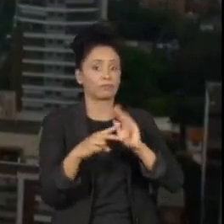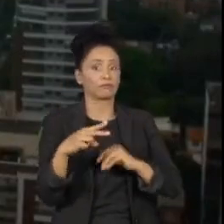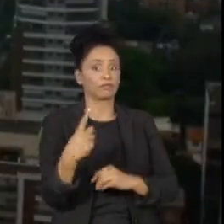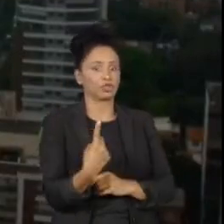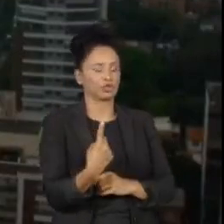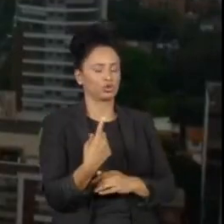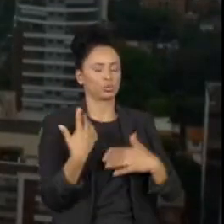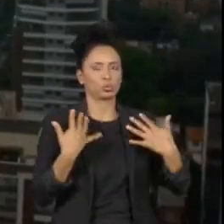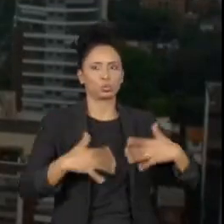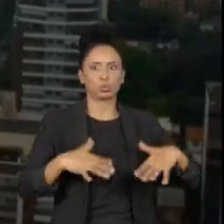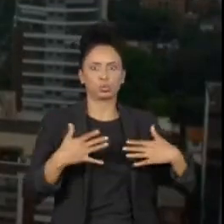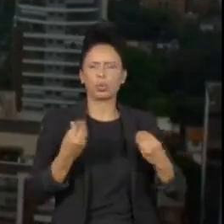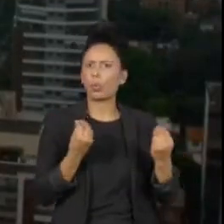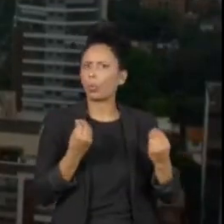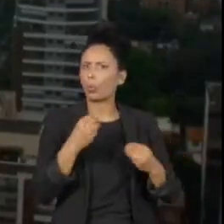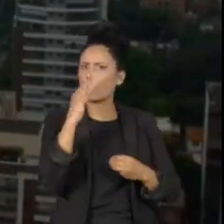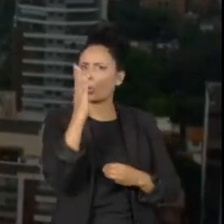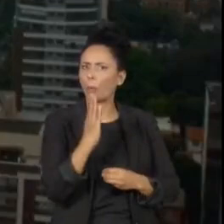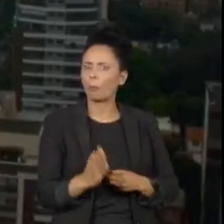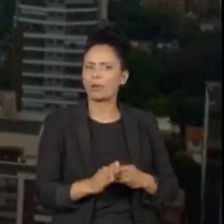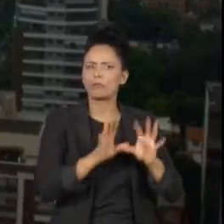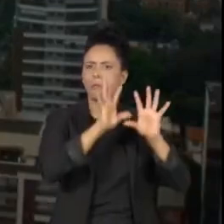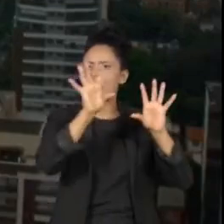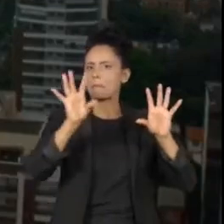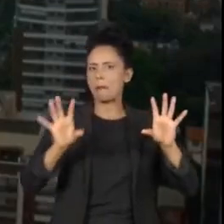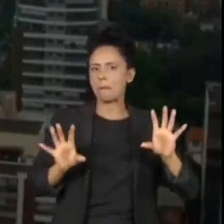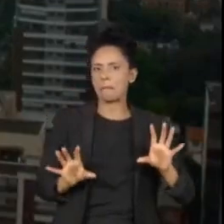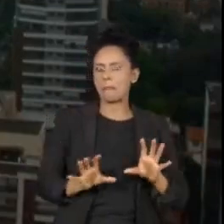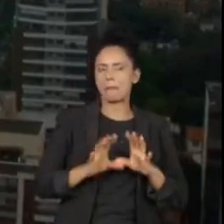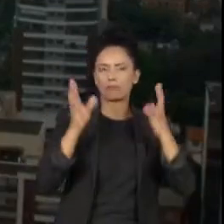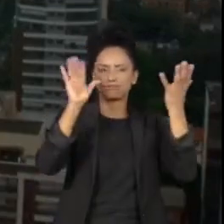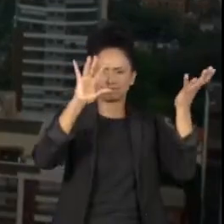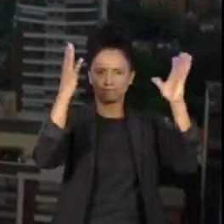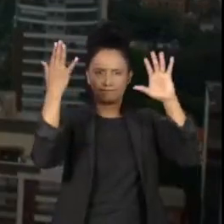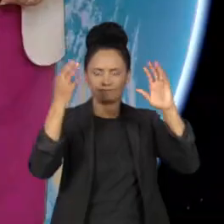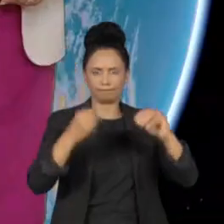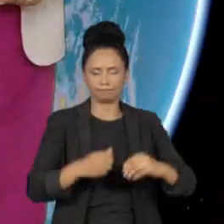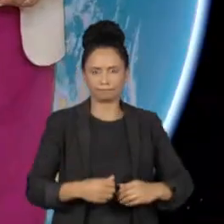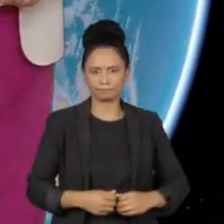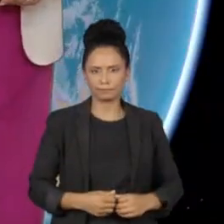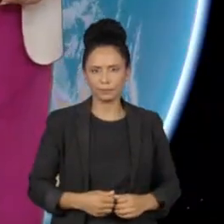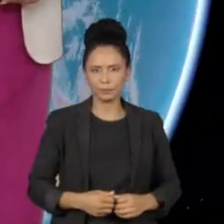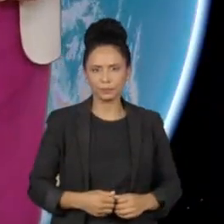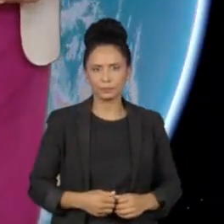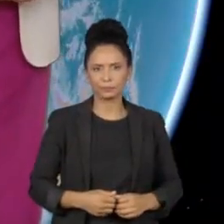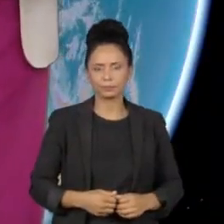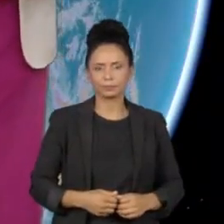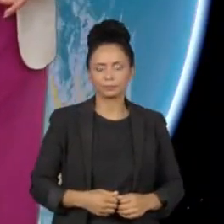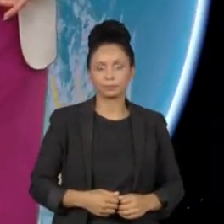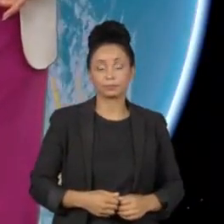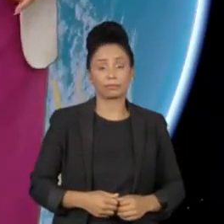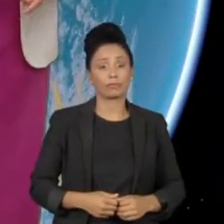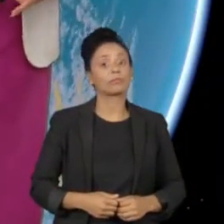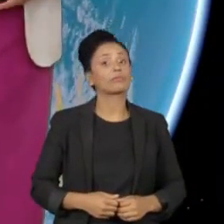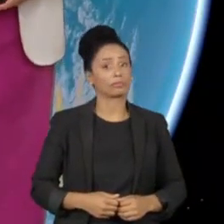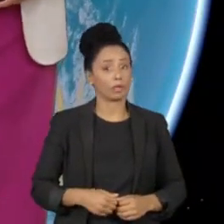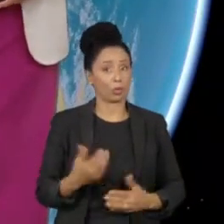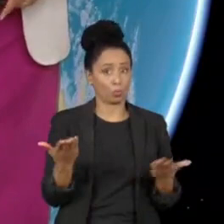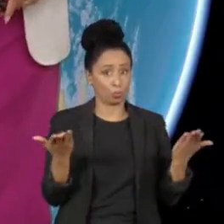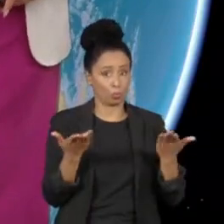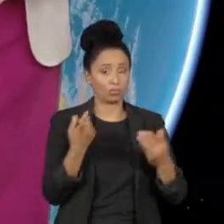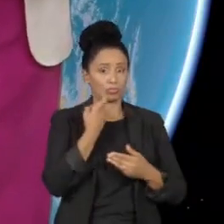graus. Vamos saber como que fica a previsão do tempo para todo o Brasil com a Stephanie Toso. Nesta sexta-feira, as